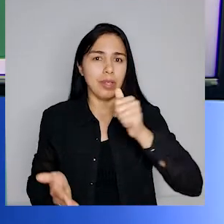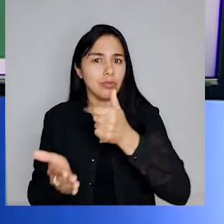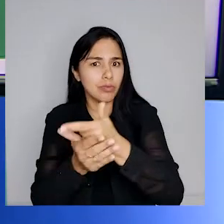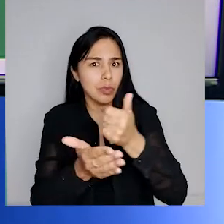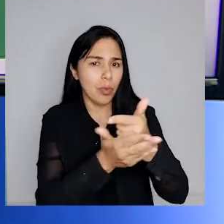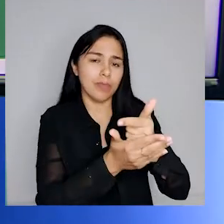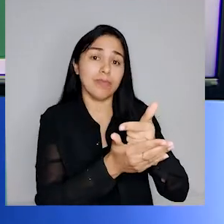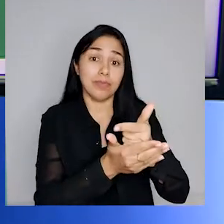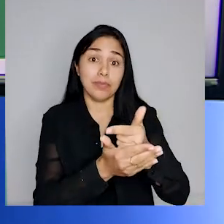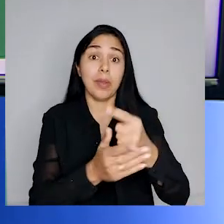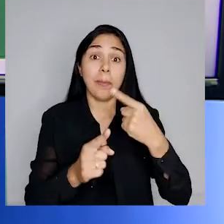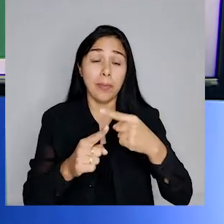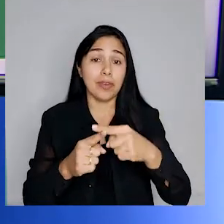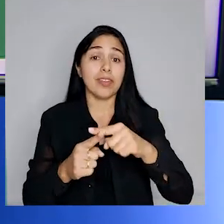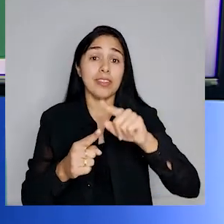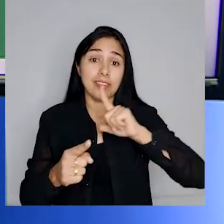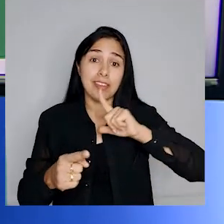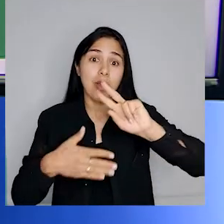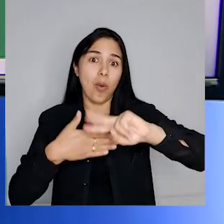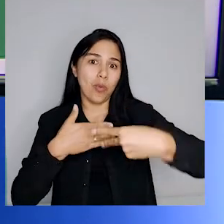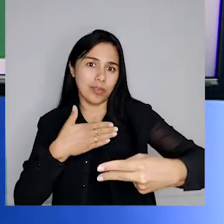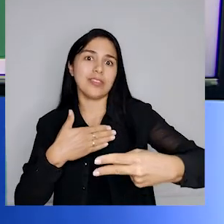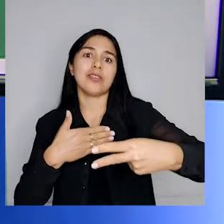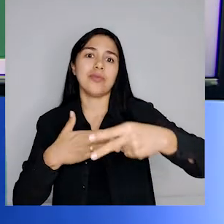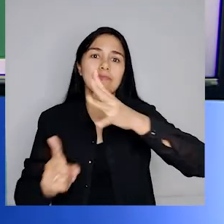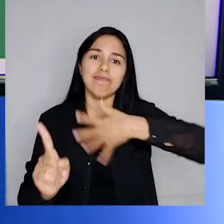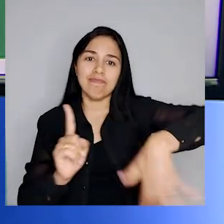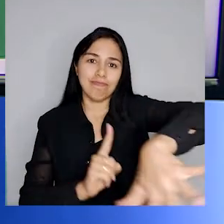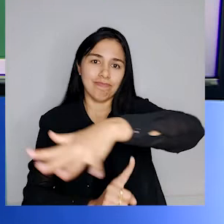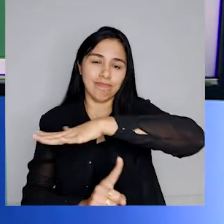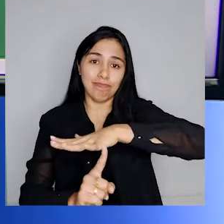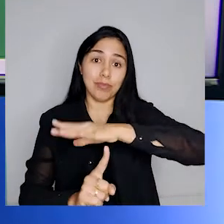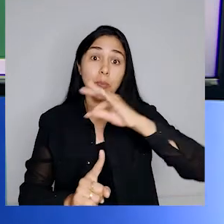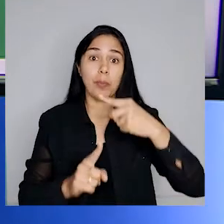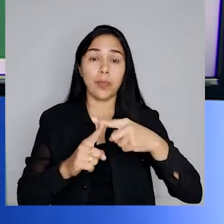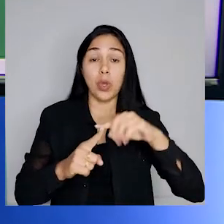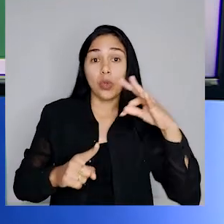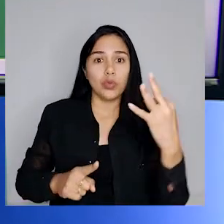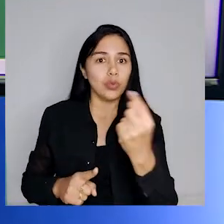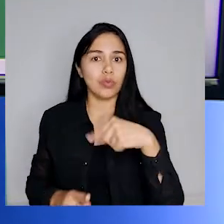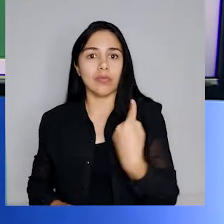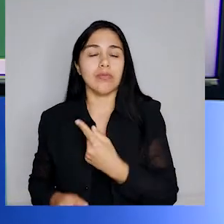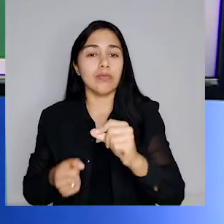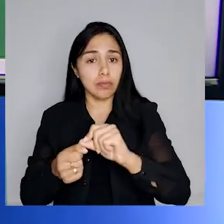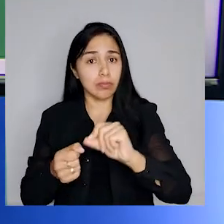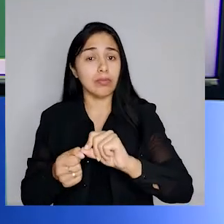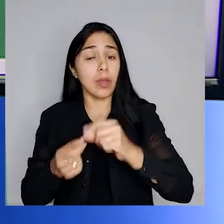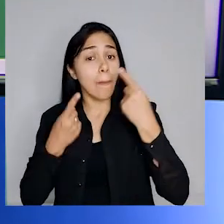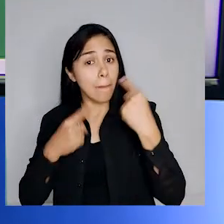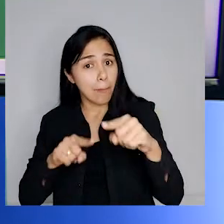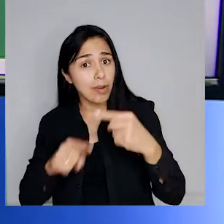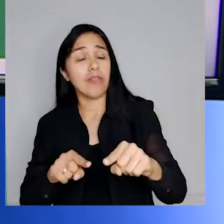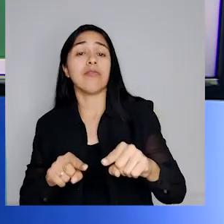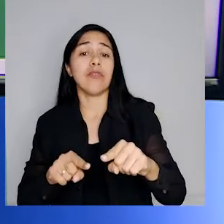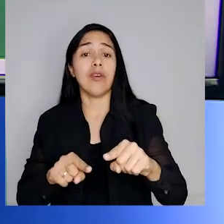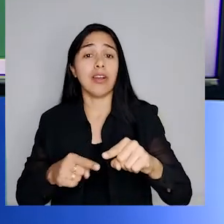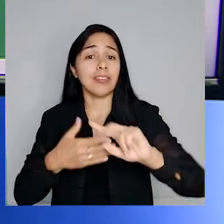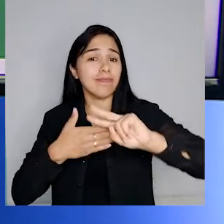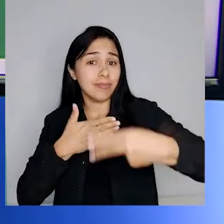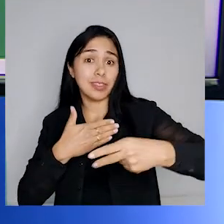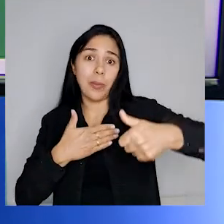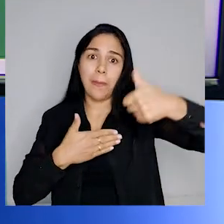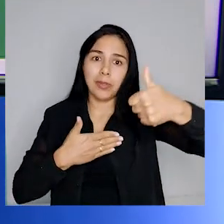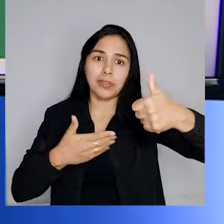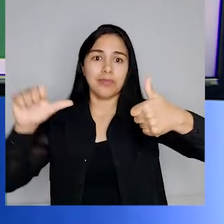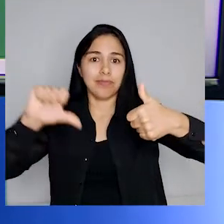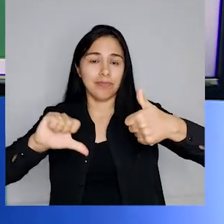meio à nossa volta. Tudo o que fazemos a cada dia provoca impactos positivos ou negativos. O segredo está em